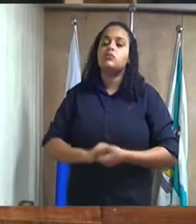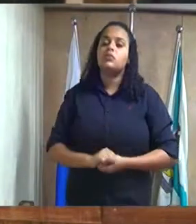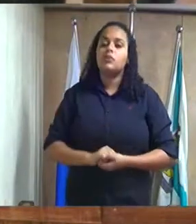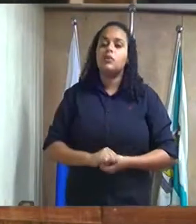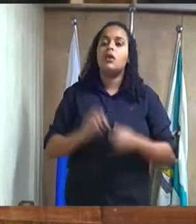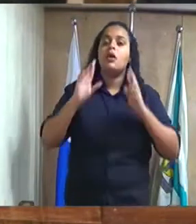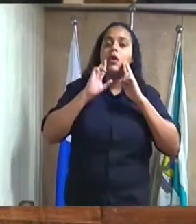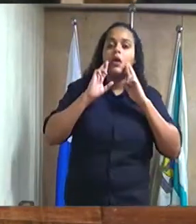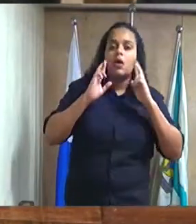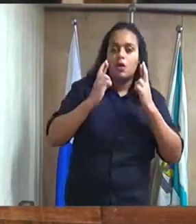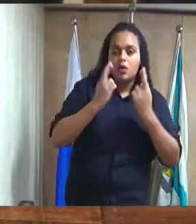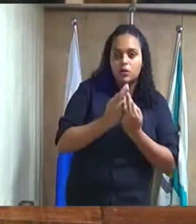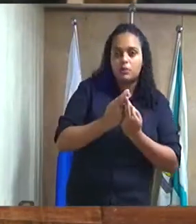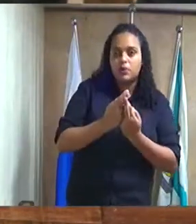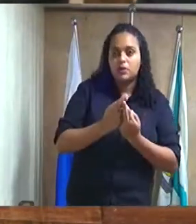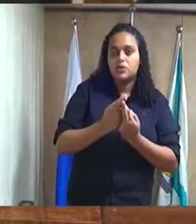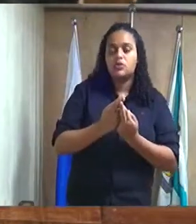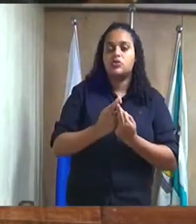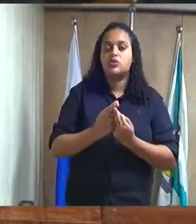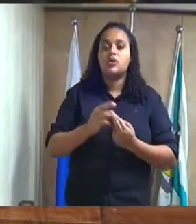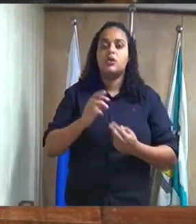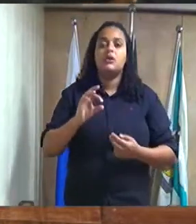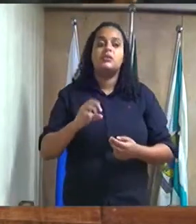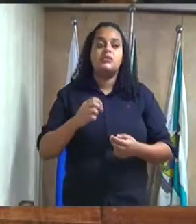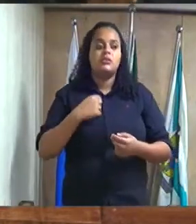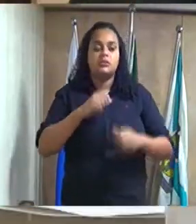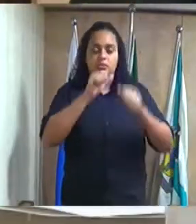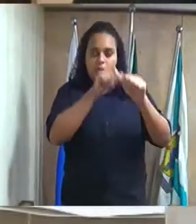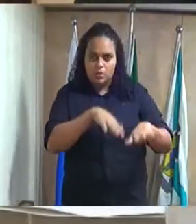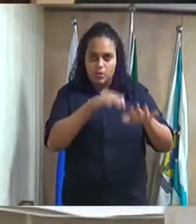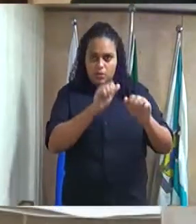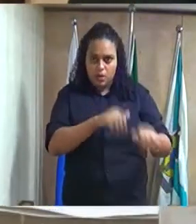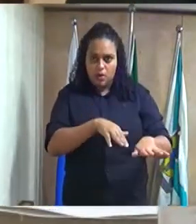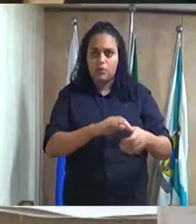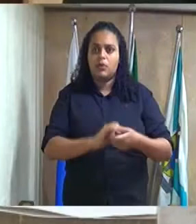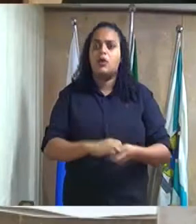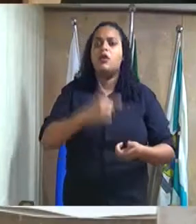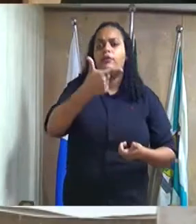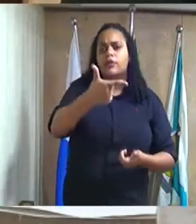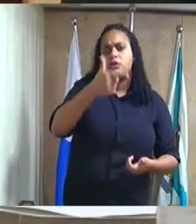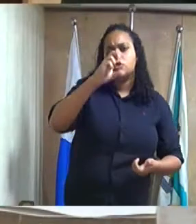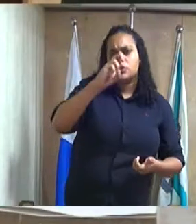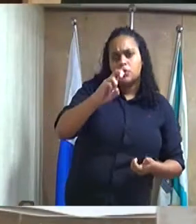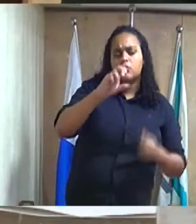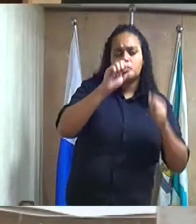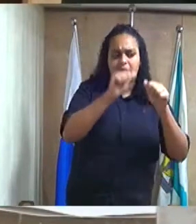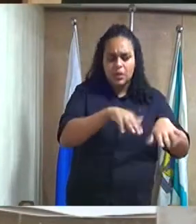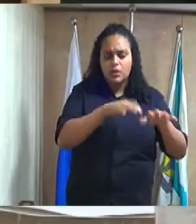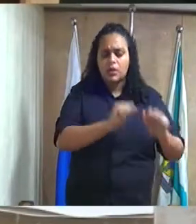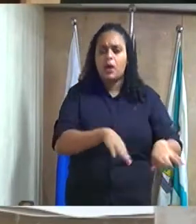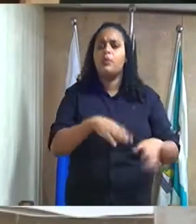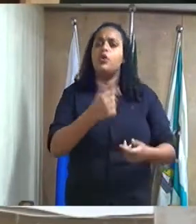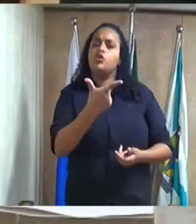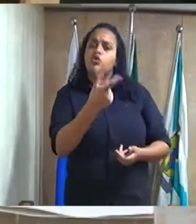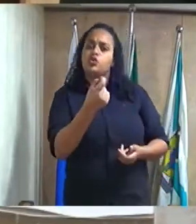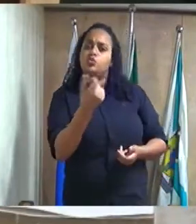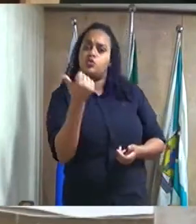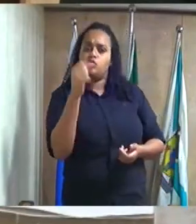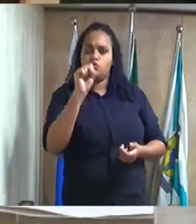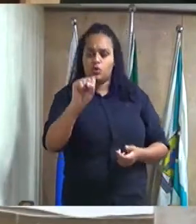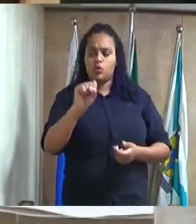sessão ordinária do mês de setembro. Sexta reunião ordinária de 25 de setembro de 2018. Expediente.